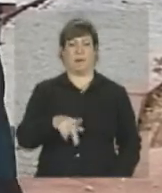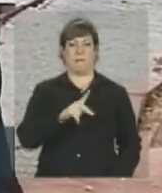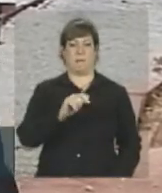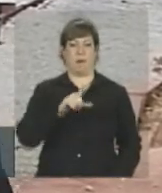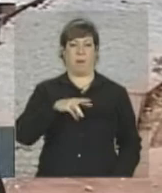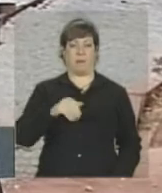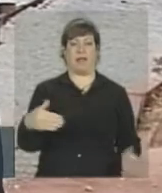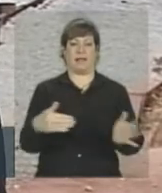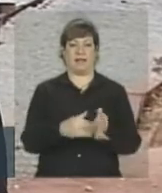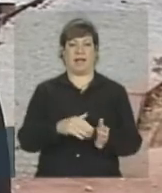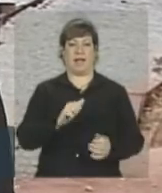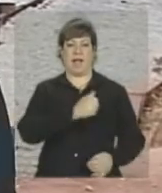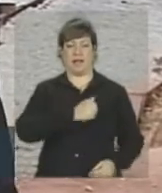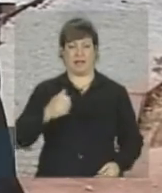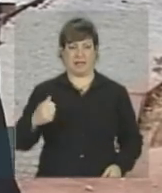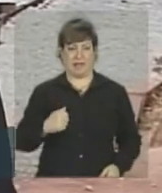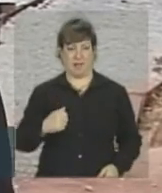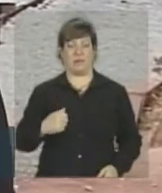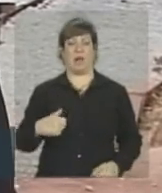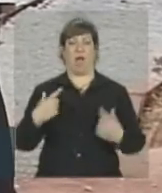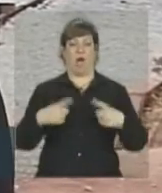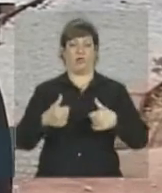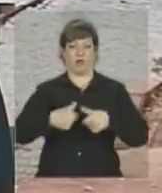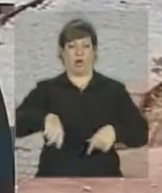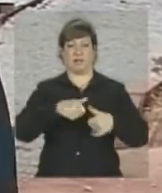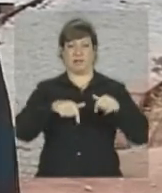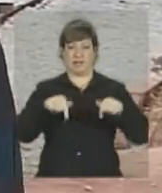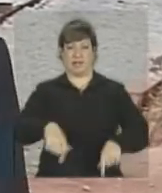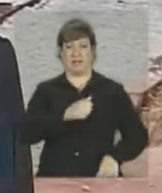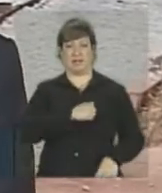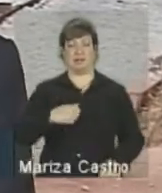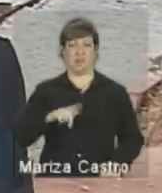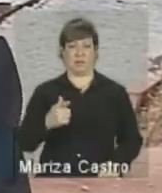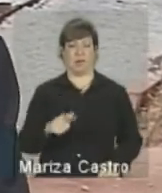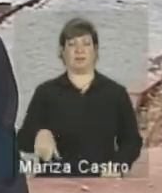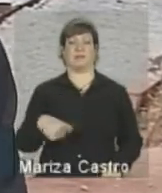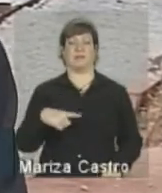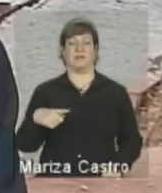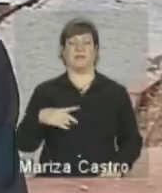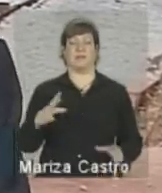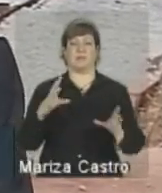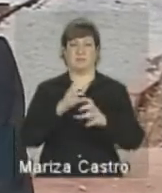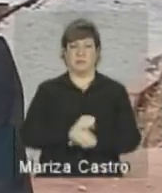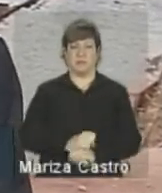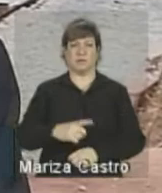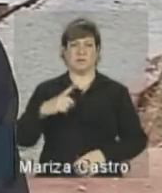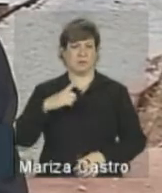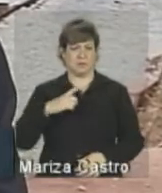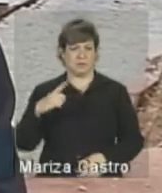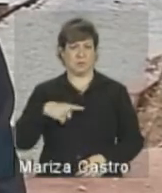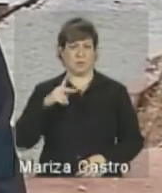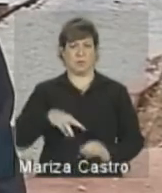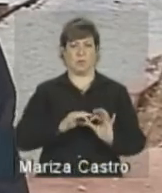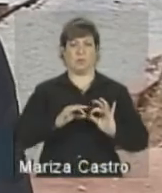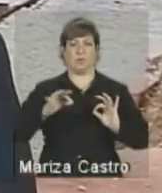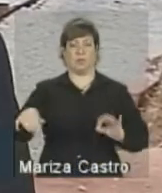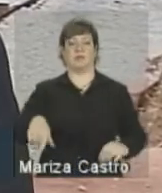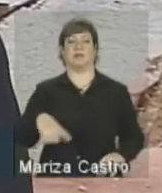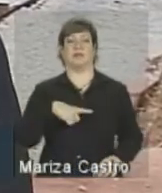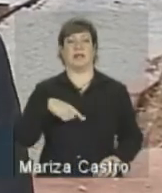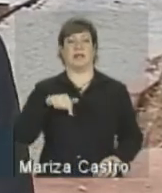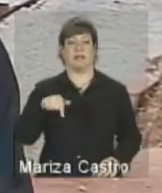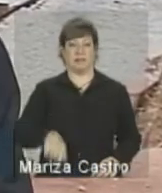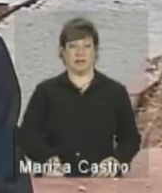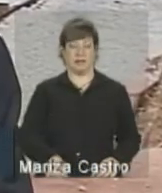onde nós estamos aqui em Goiás. Só esse percurso é de 855 quilômetros. Já o trecho de Anápolis